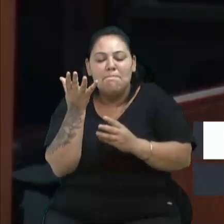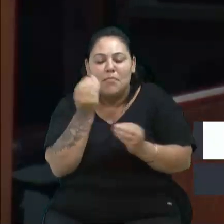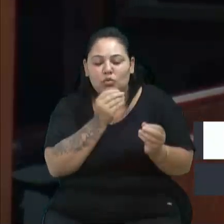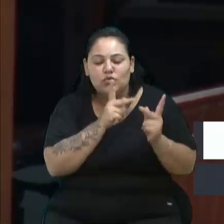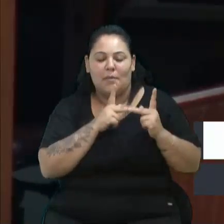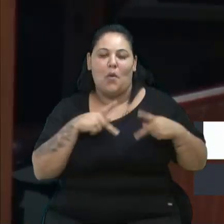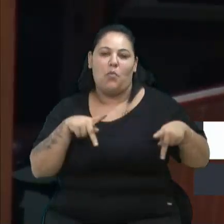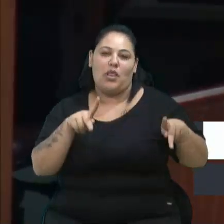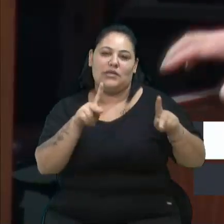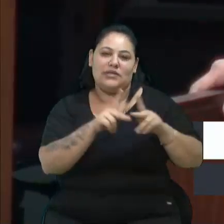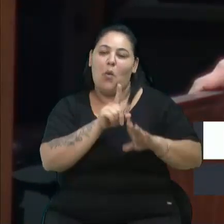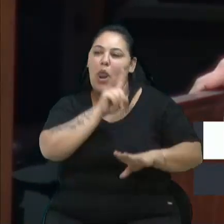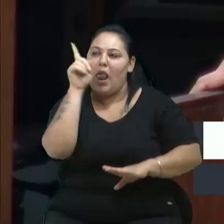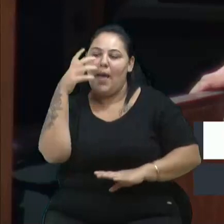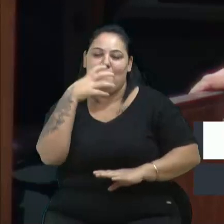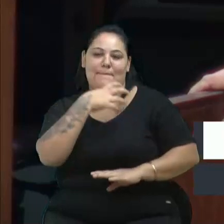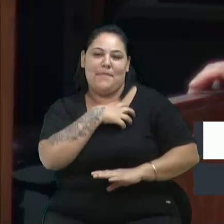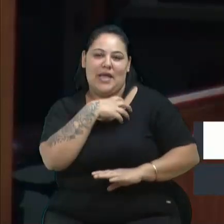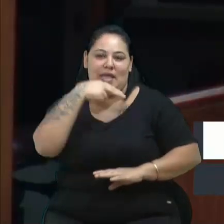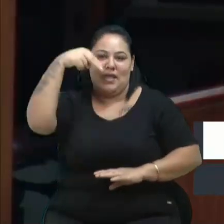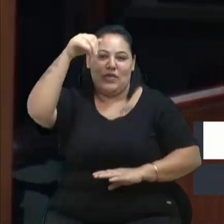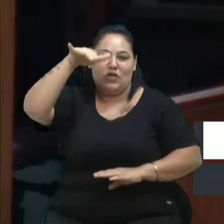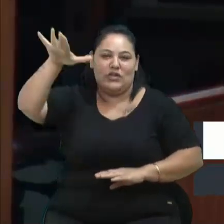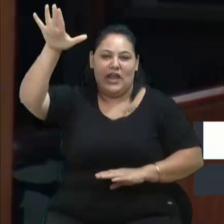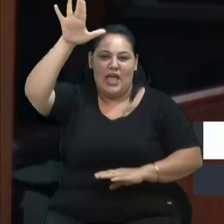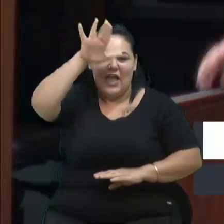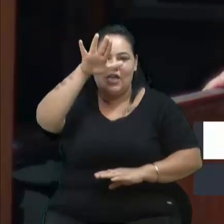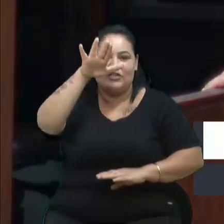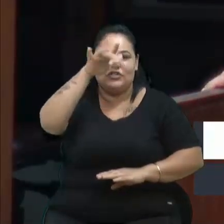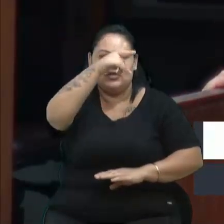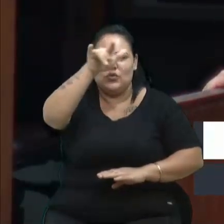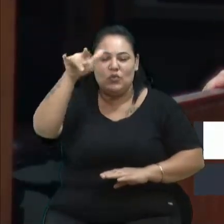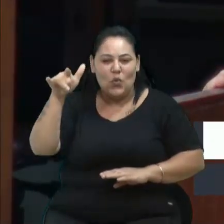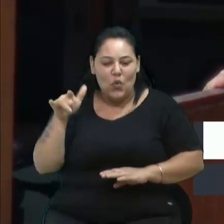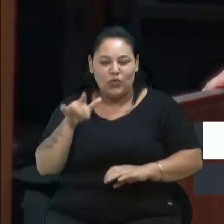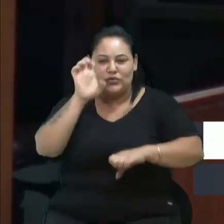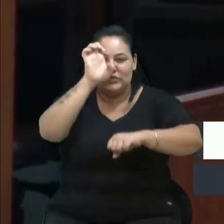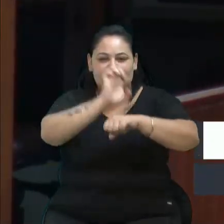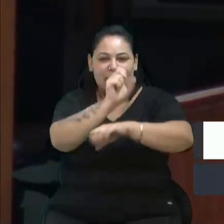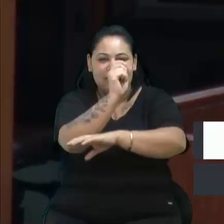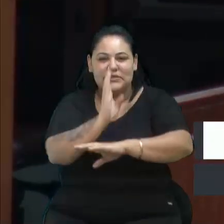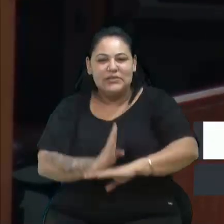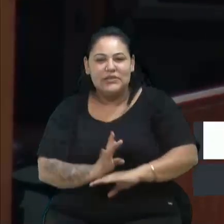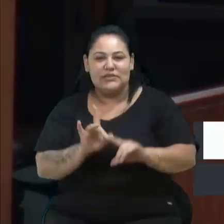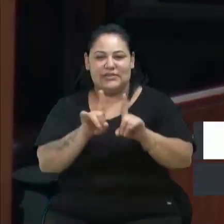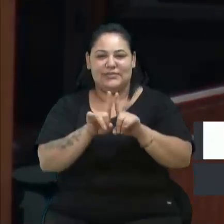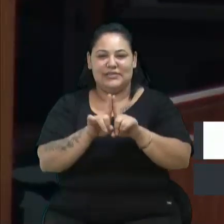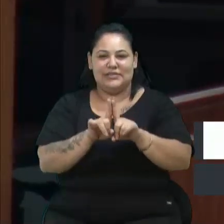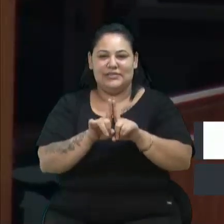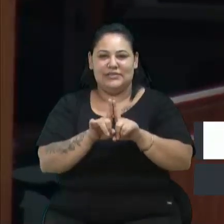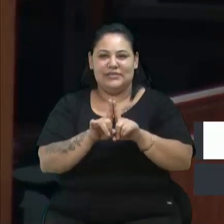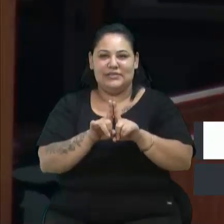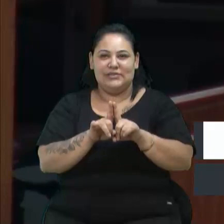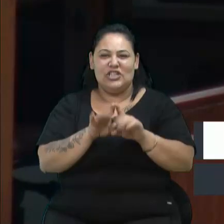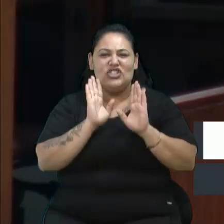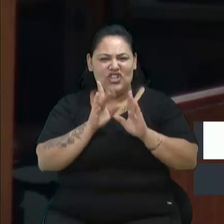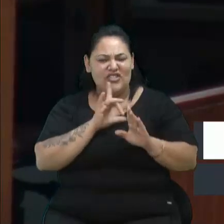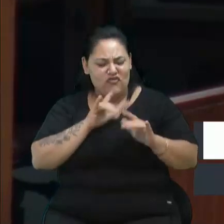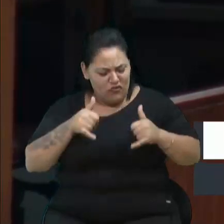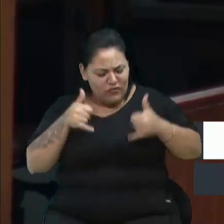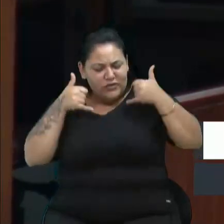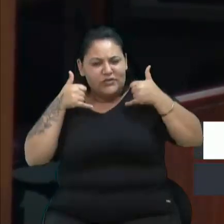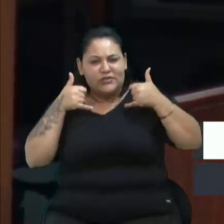população lá da Bahia, do Nordeste, Fortaleza, como de outros demais estados brasileiros. E já tive o orgulho